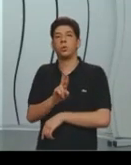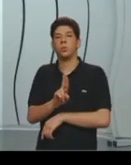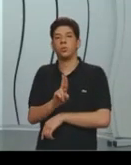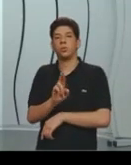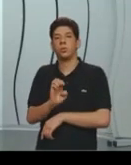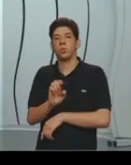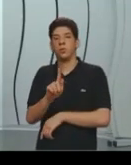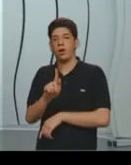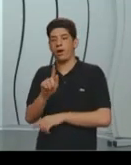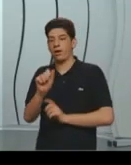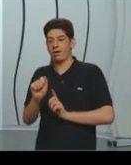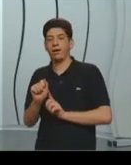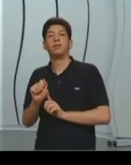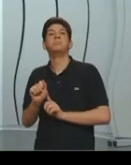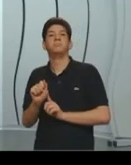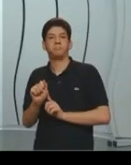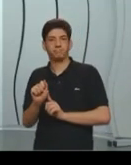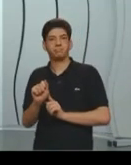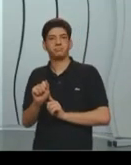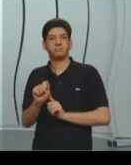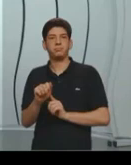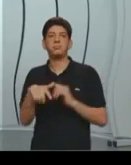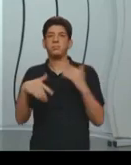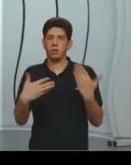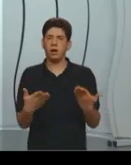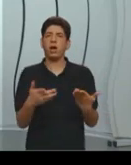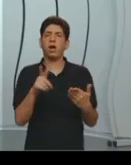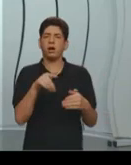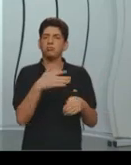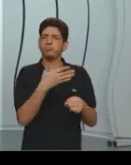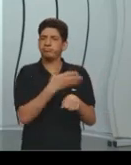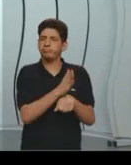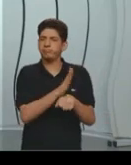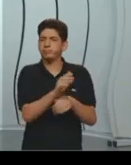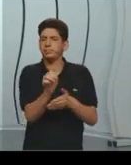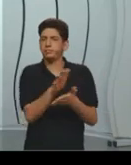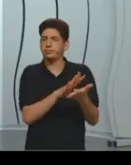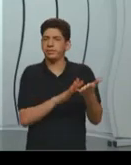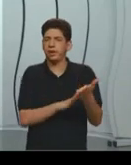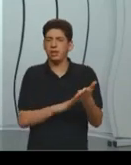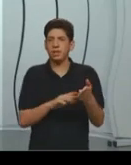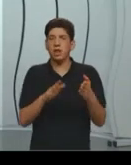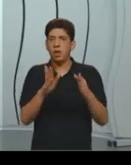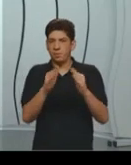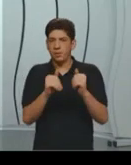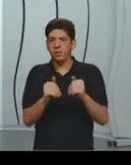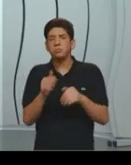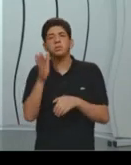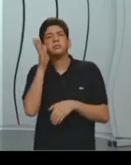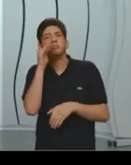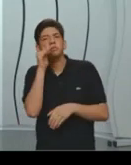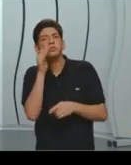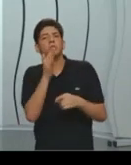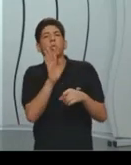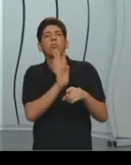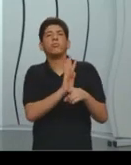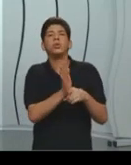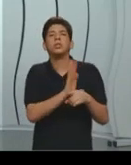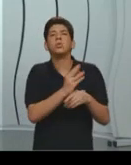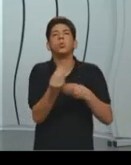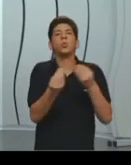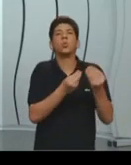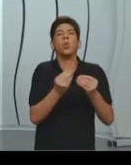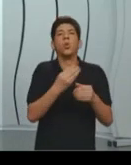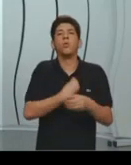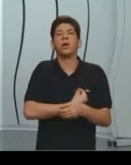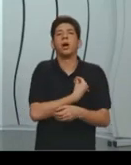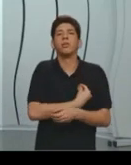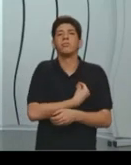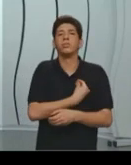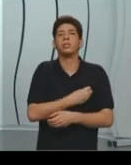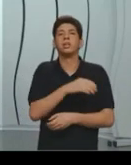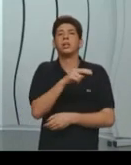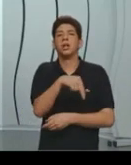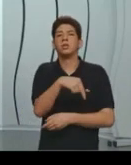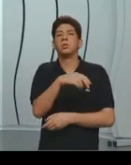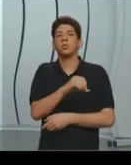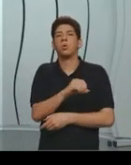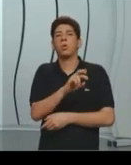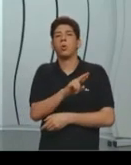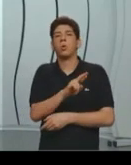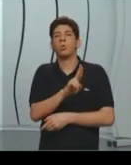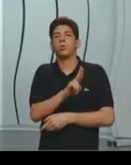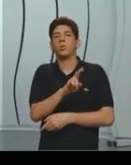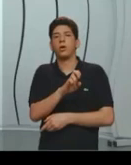exercício que eu faço com os alunos, que eu peço para eles assistirem um vídeo de como é a vida na Noruega, que é o país que tem o melhor IDH do mundo,